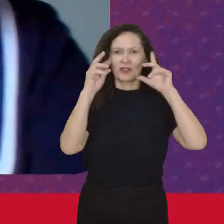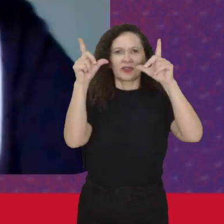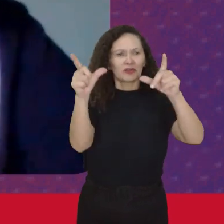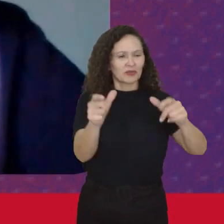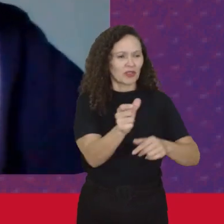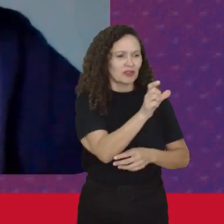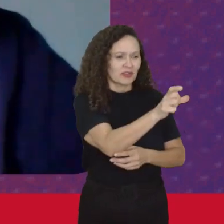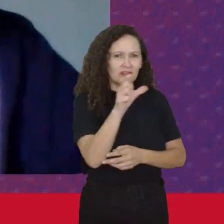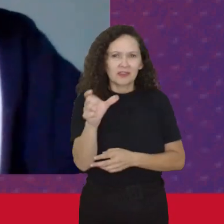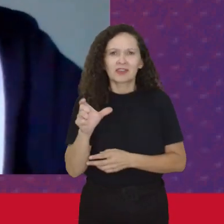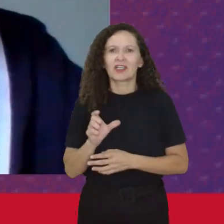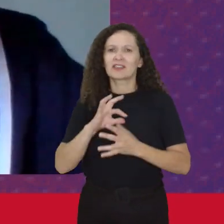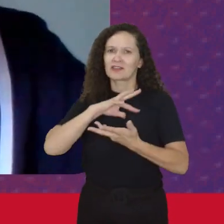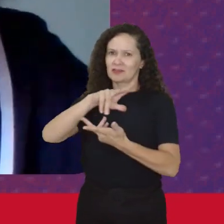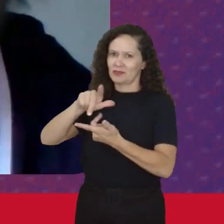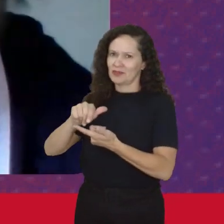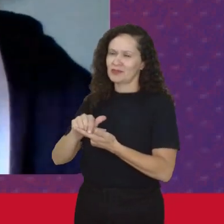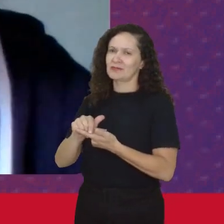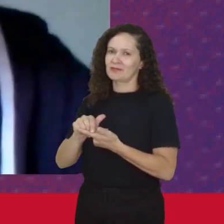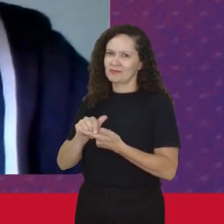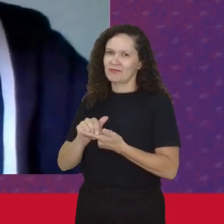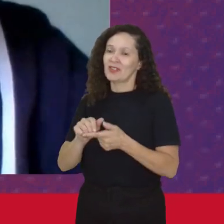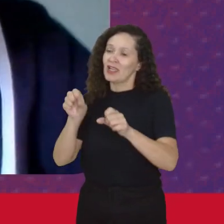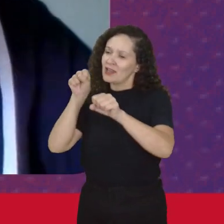Das Do